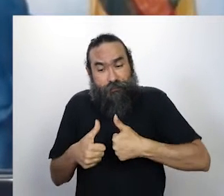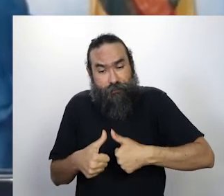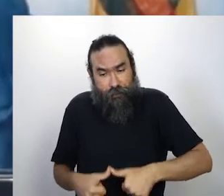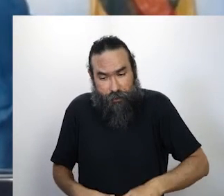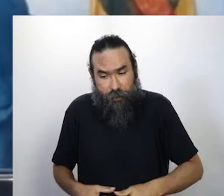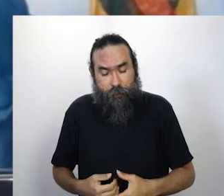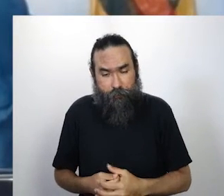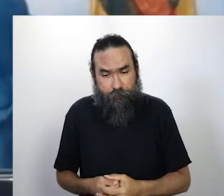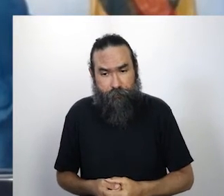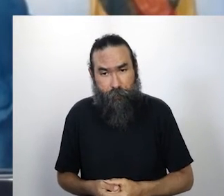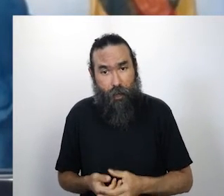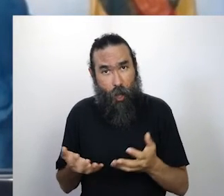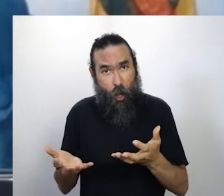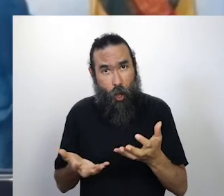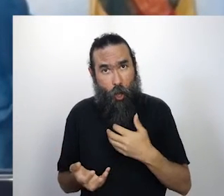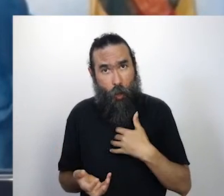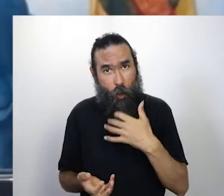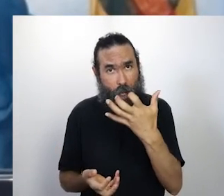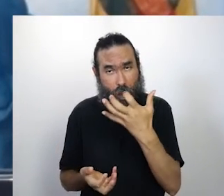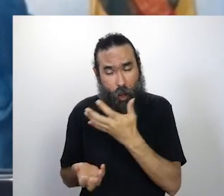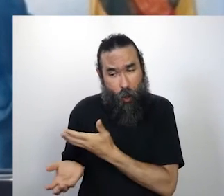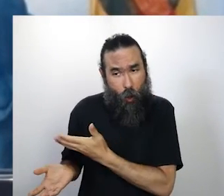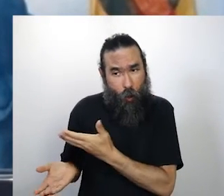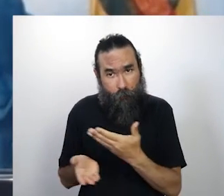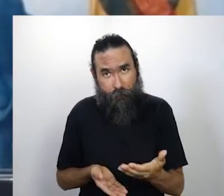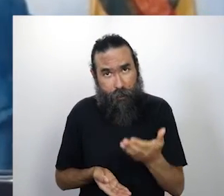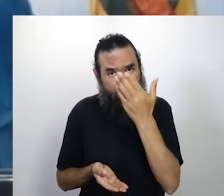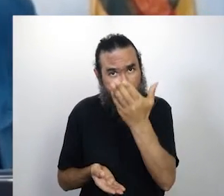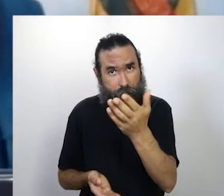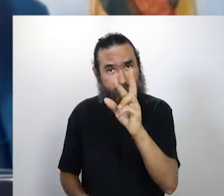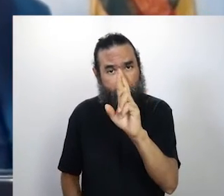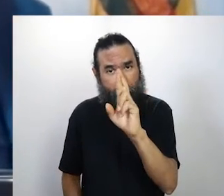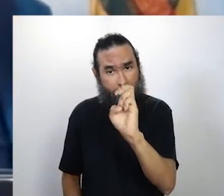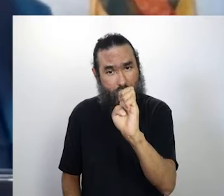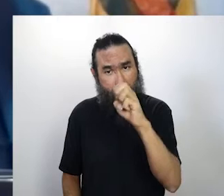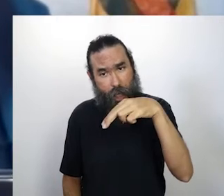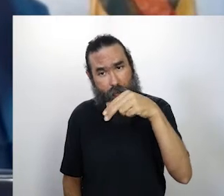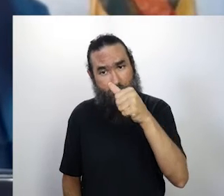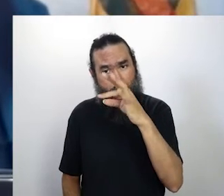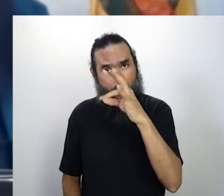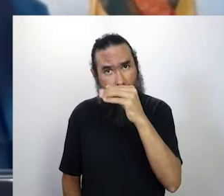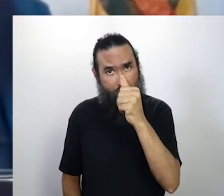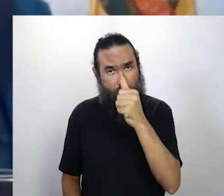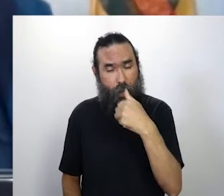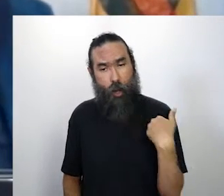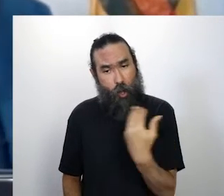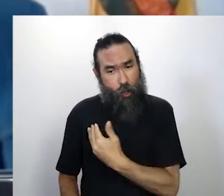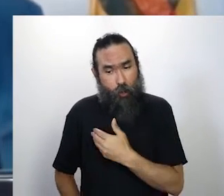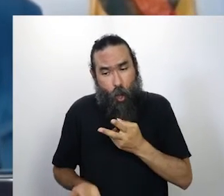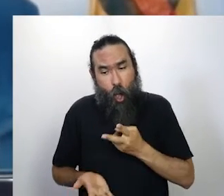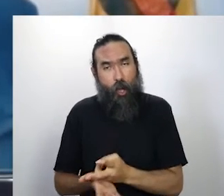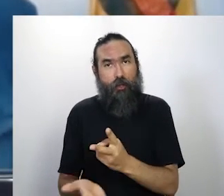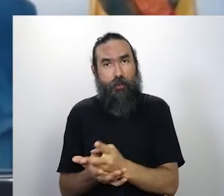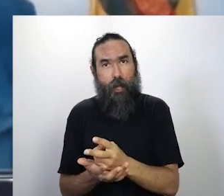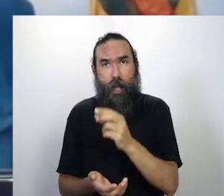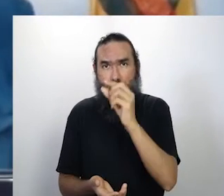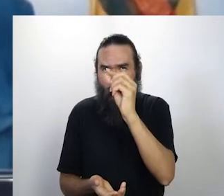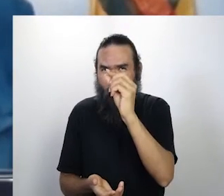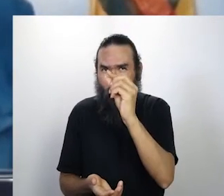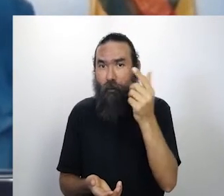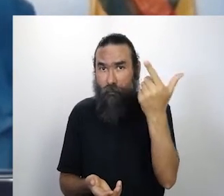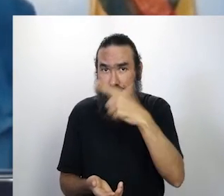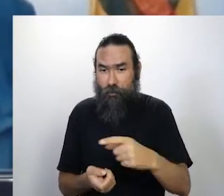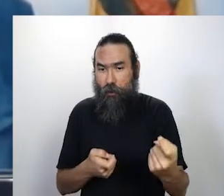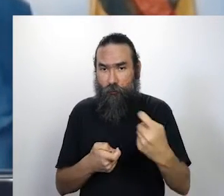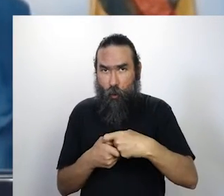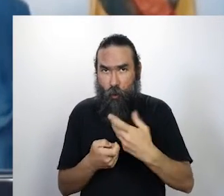Bom, eu vou convidar então Renata a matar para a gente fazer, para a gente continuar aqui. Daqui a pouco a gente vai voltar e conversar sobre